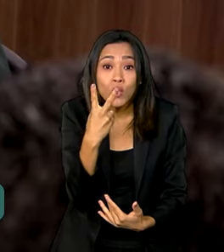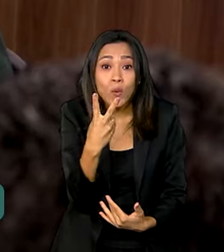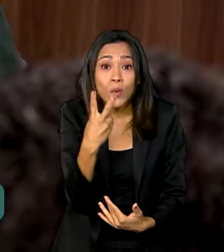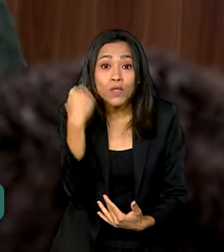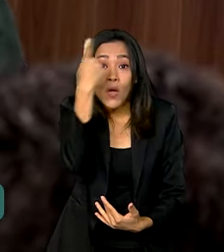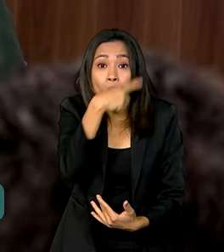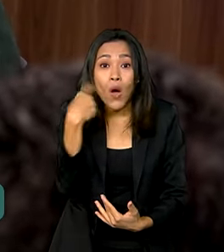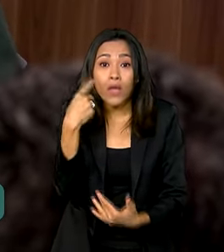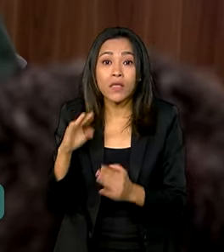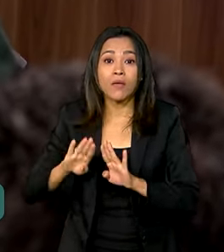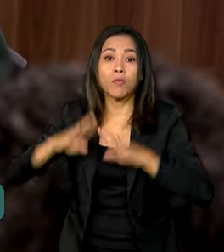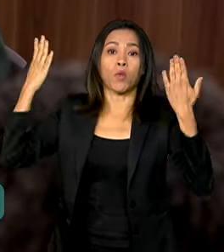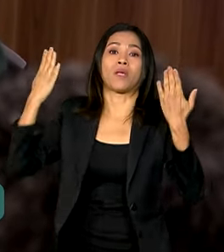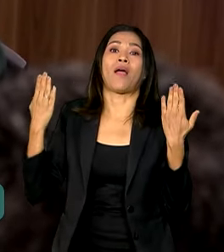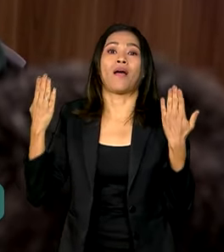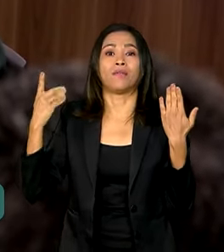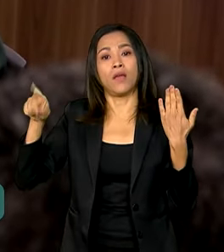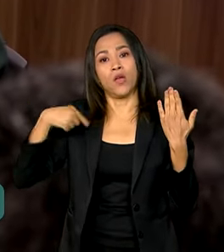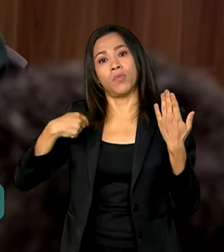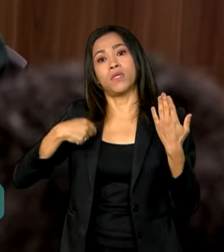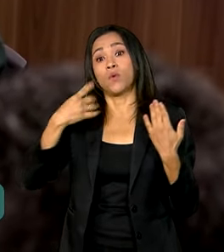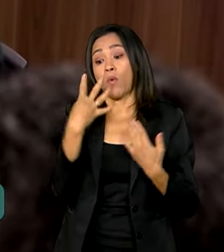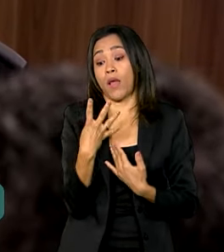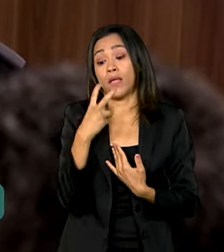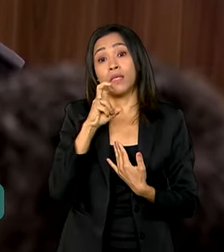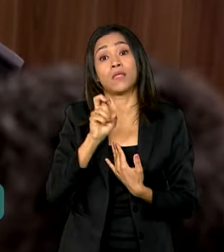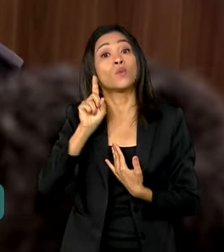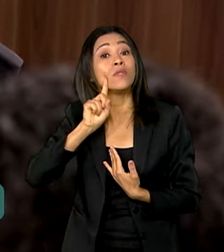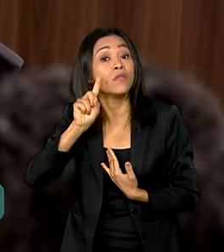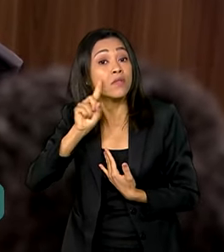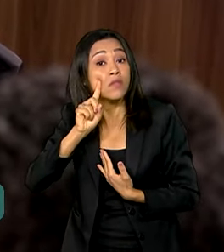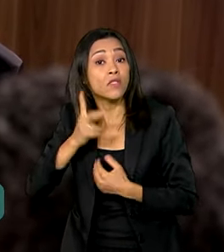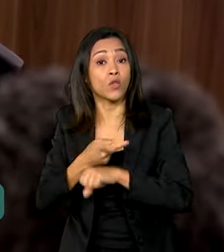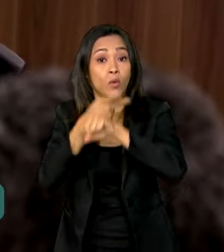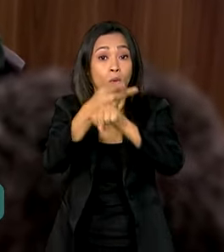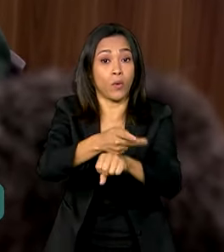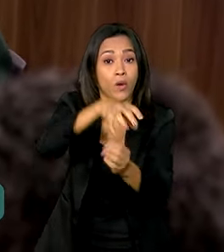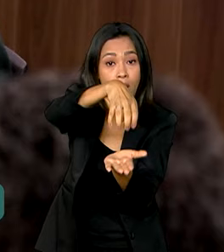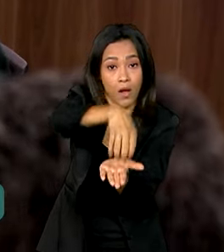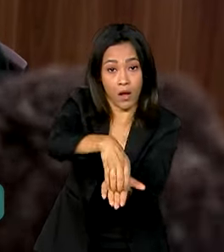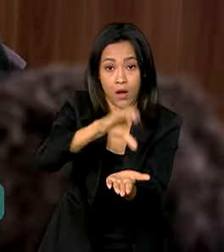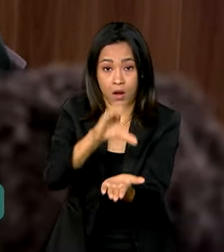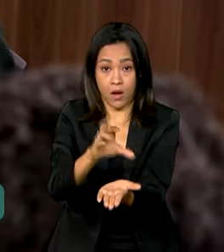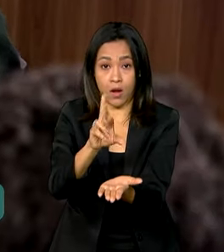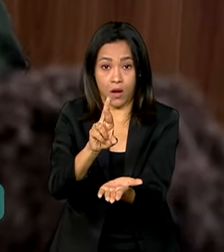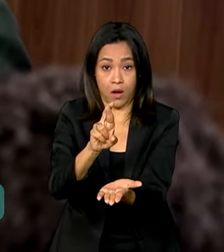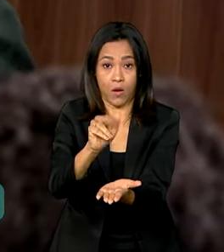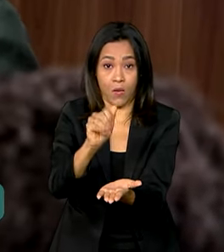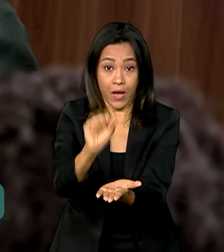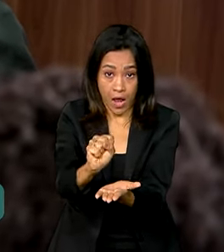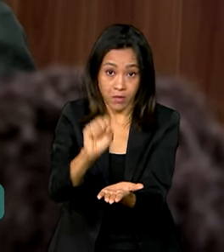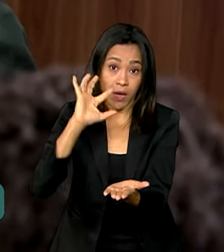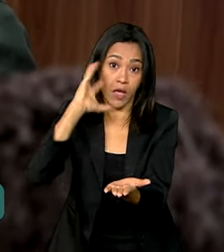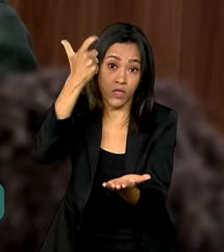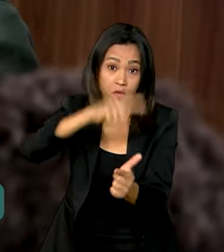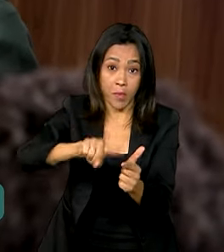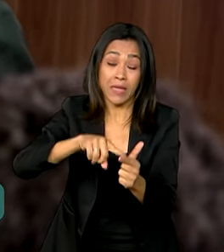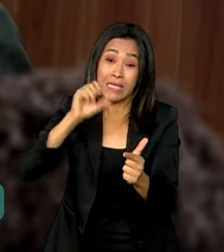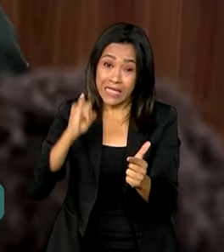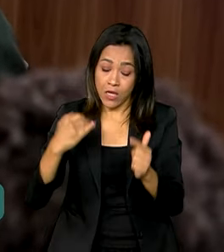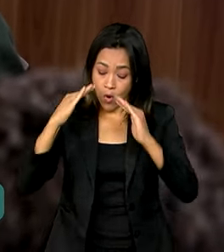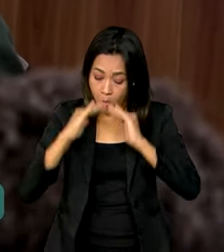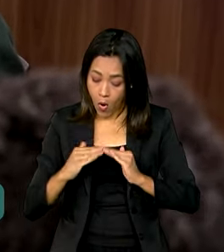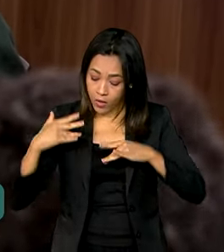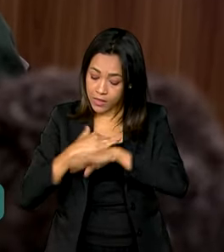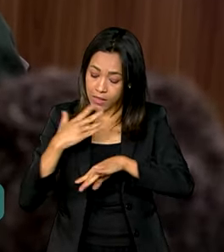desbloqueado. Eu vou ao CRAS, eu tenho até 45 dias para ir ao CRAS e regularizar a situação. Se eu moro numa cidade com